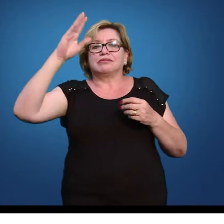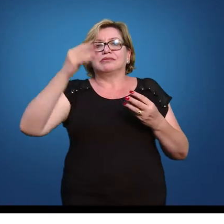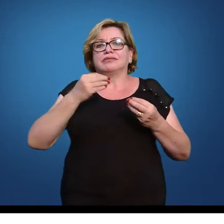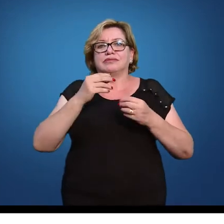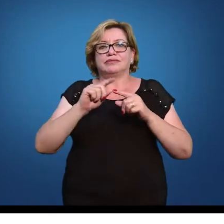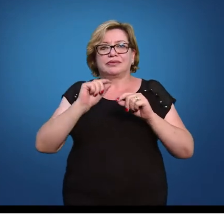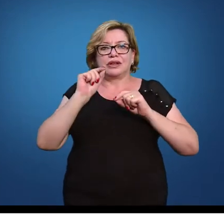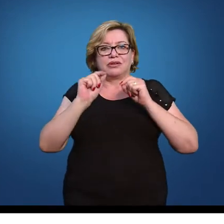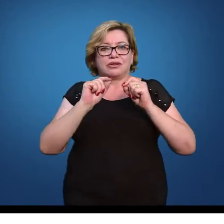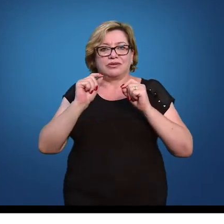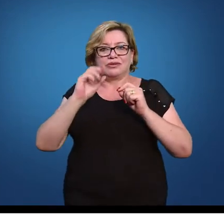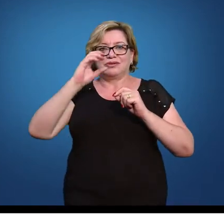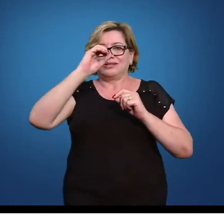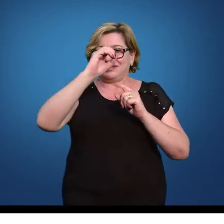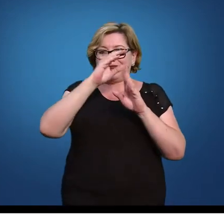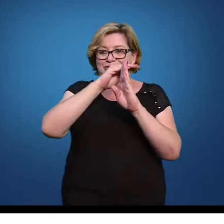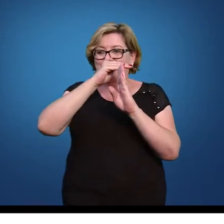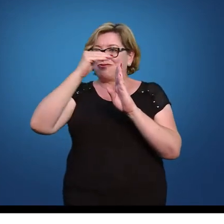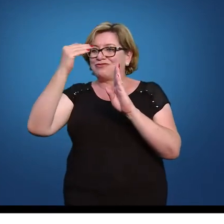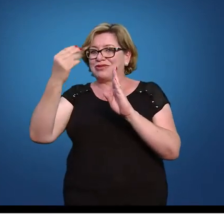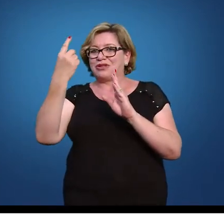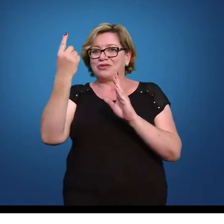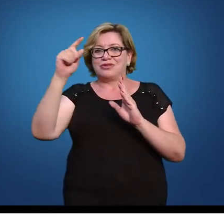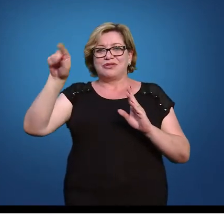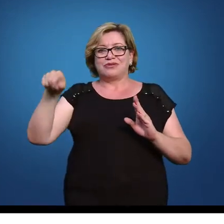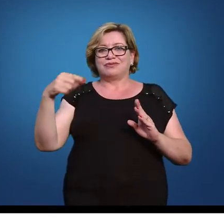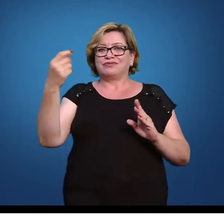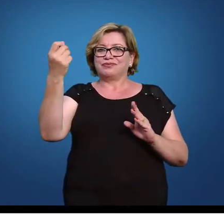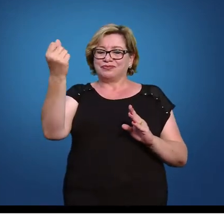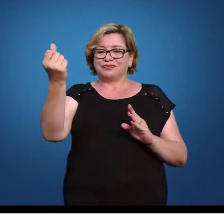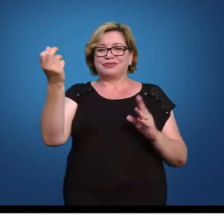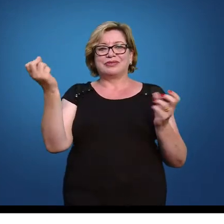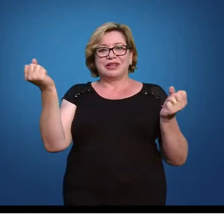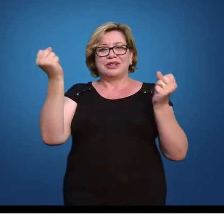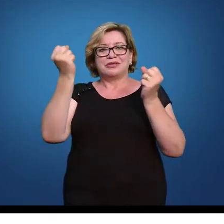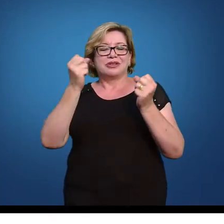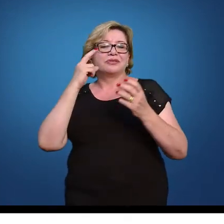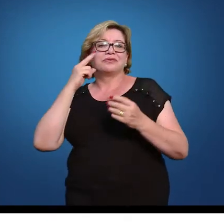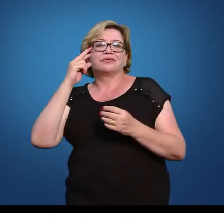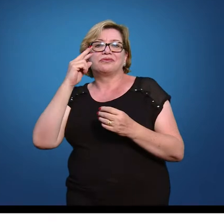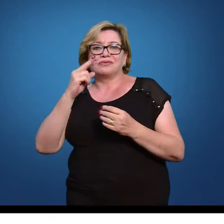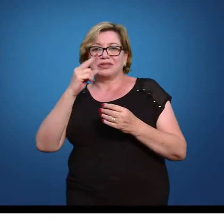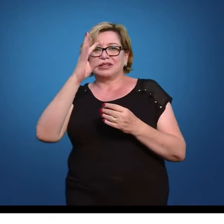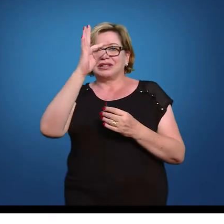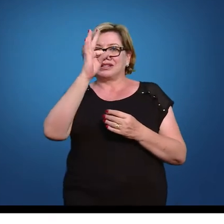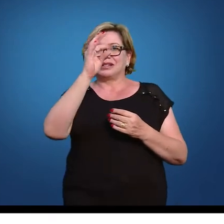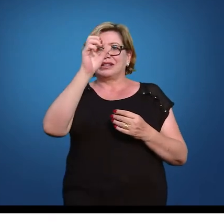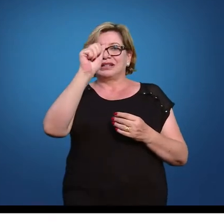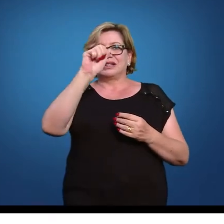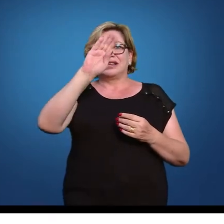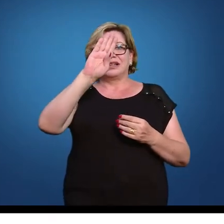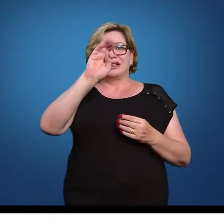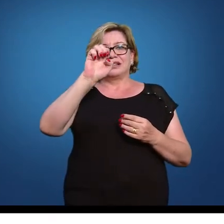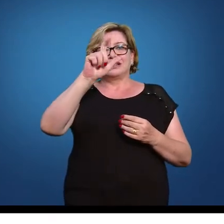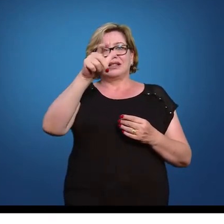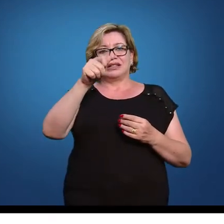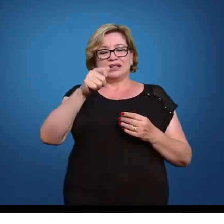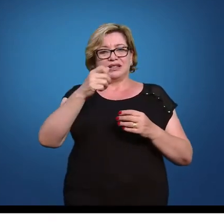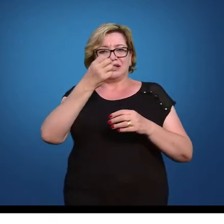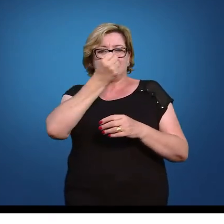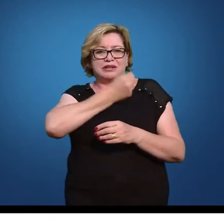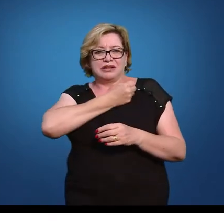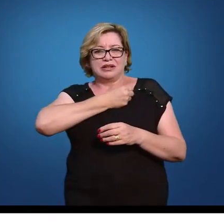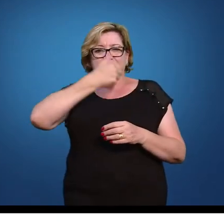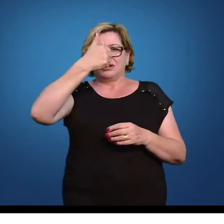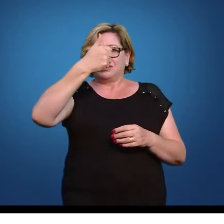mas com média zero e agora acima de 1,6 eu vou recorrer à tabela então você vai lá na tua tabela que está lá na página